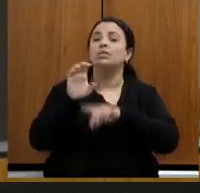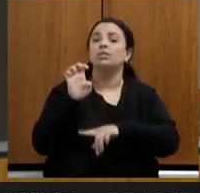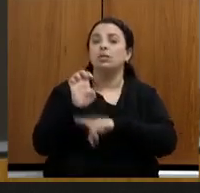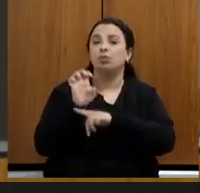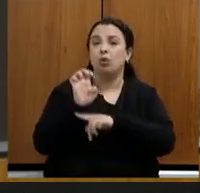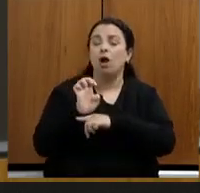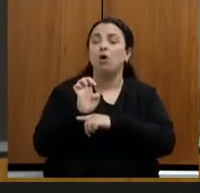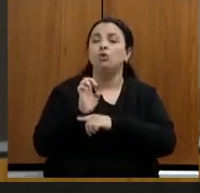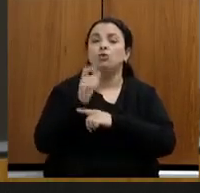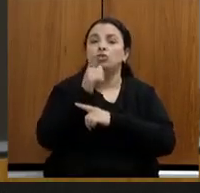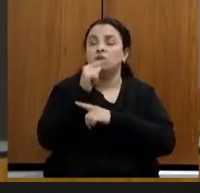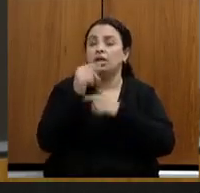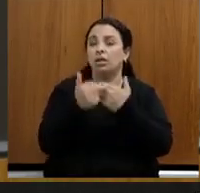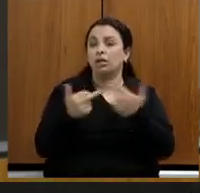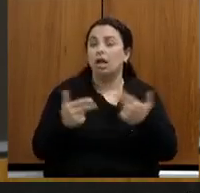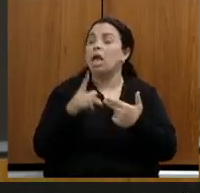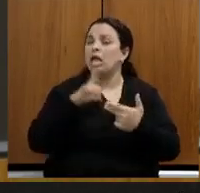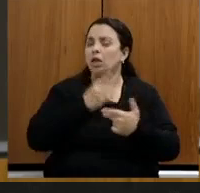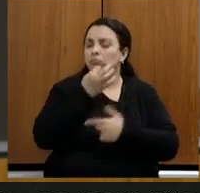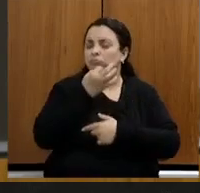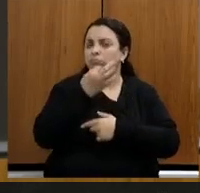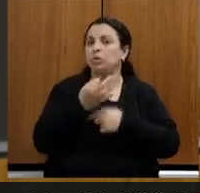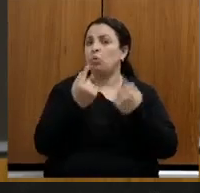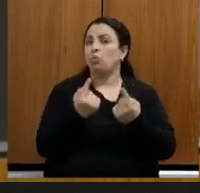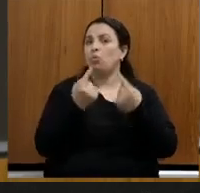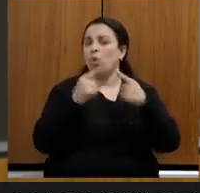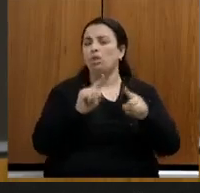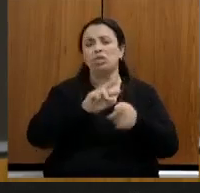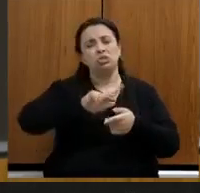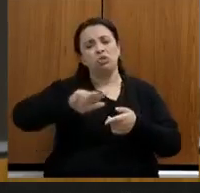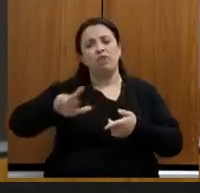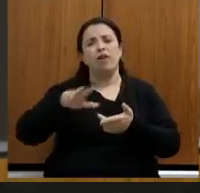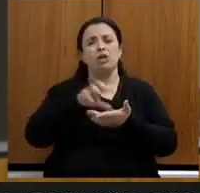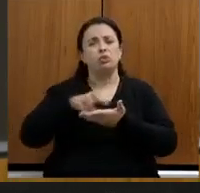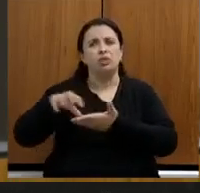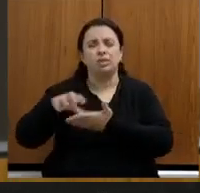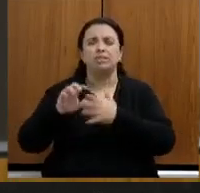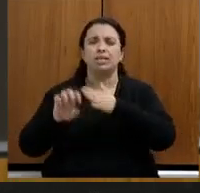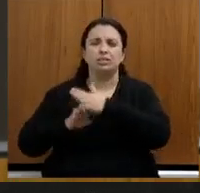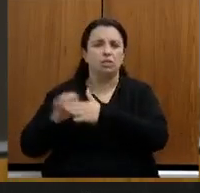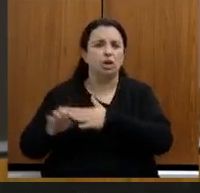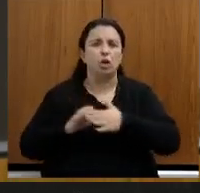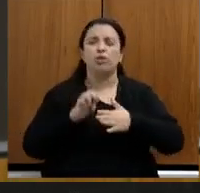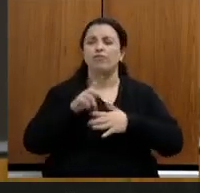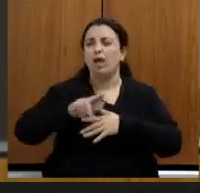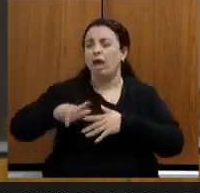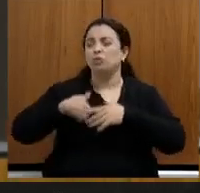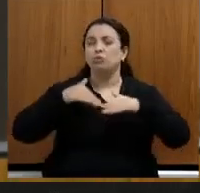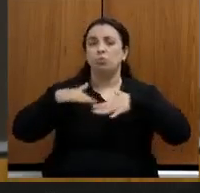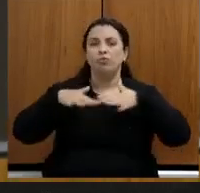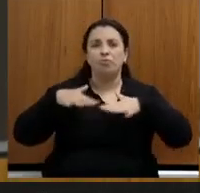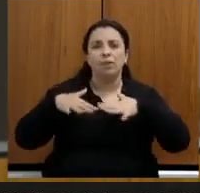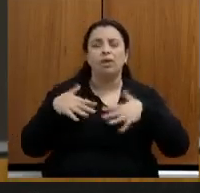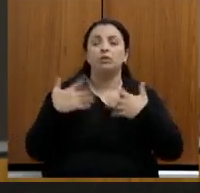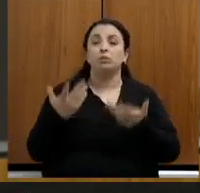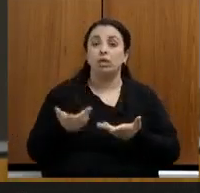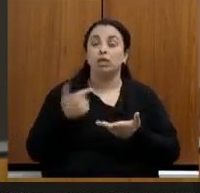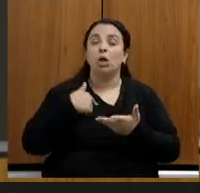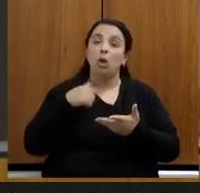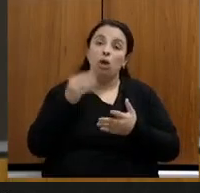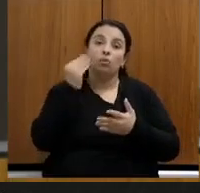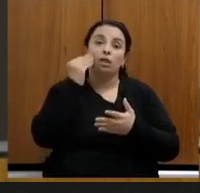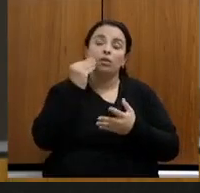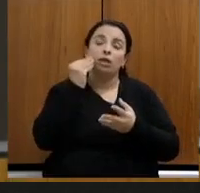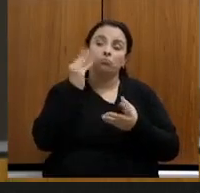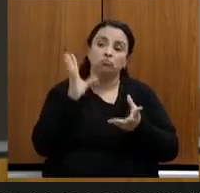tem forte crítica de várias organizações de vários movimentos eu tentei ser sintética para cumprir o prazo de três